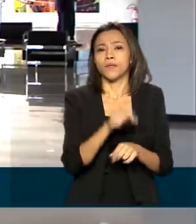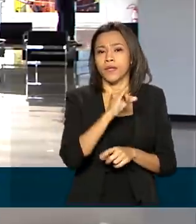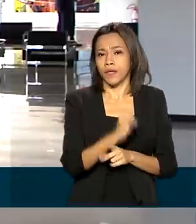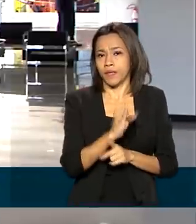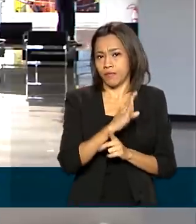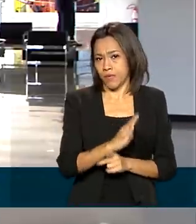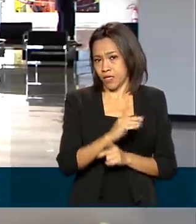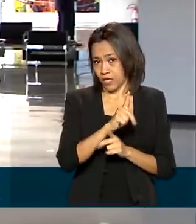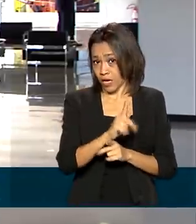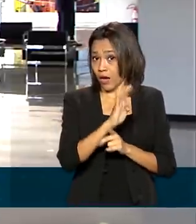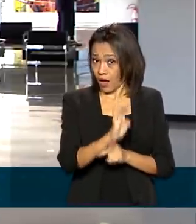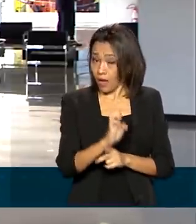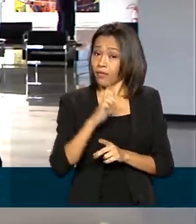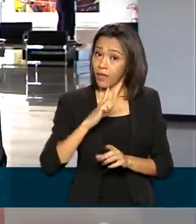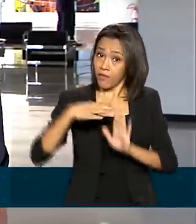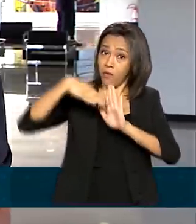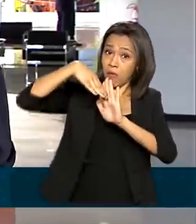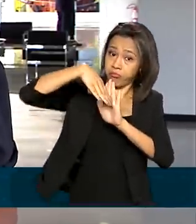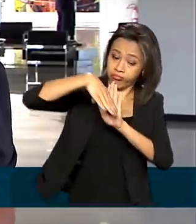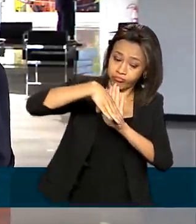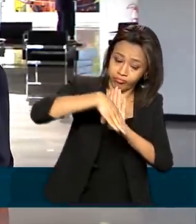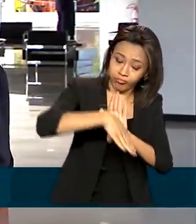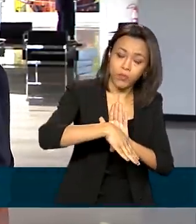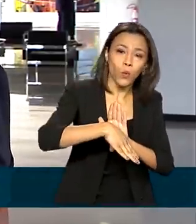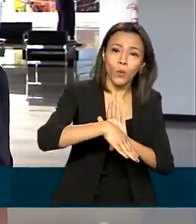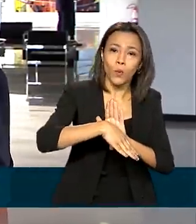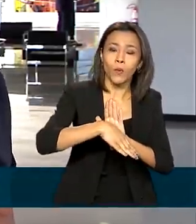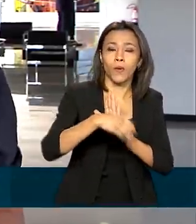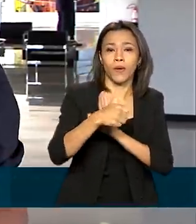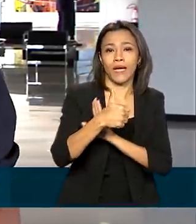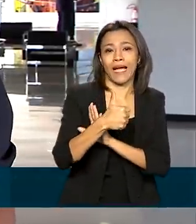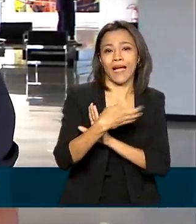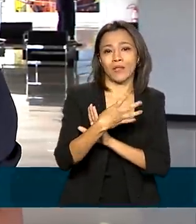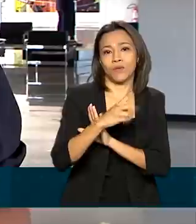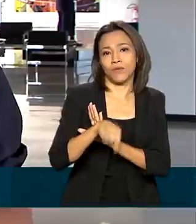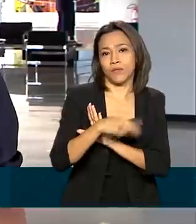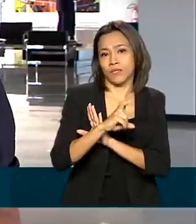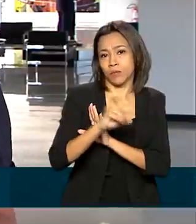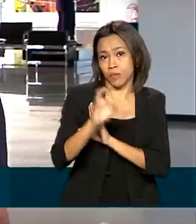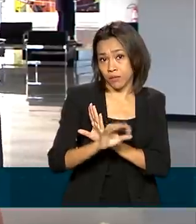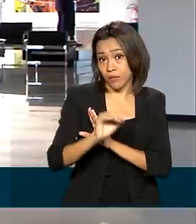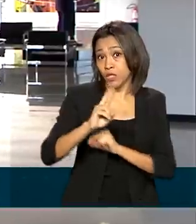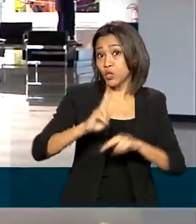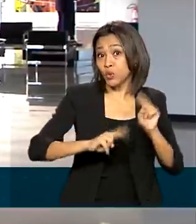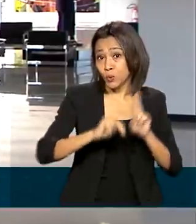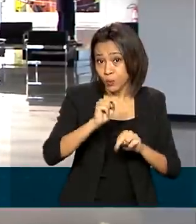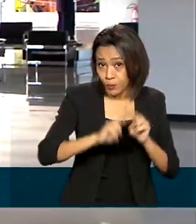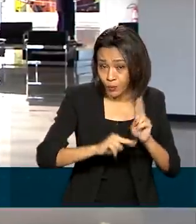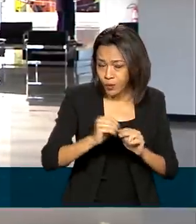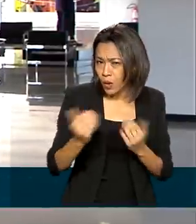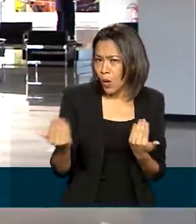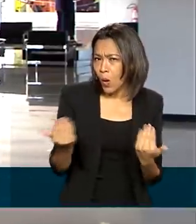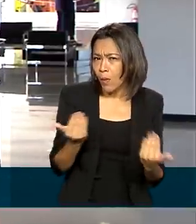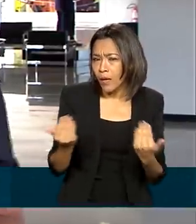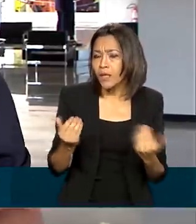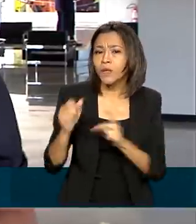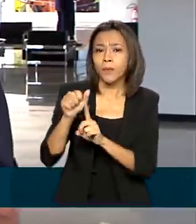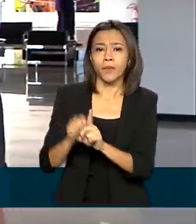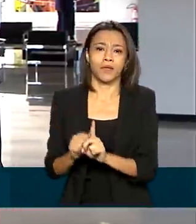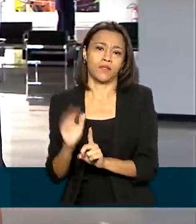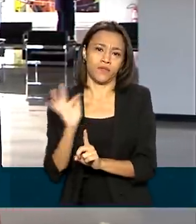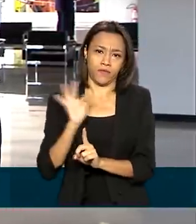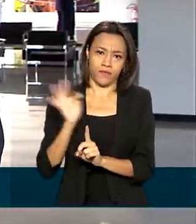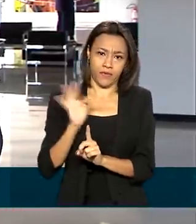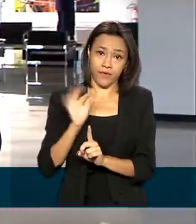houve uma queda do setor de 14,5% em junho, em comparação com fevereiro, quando as